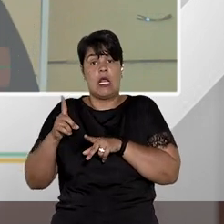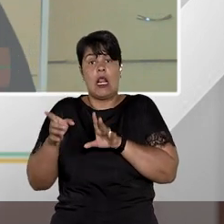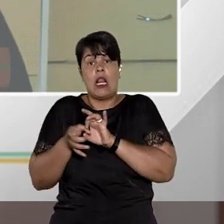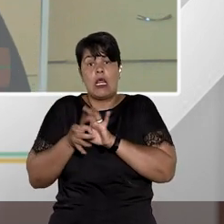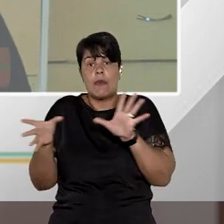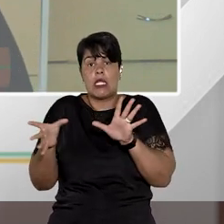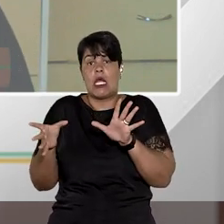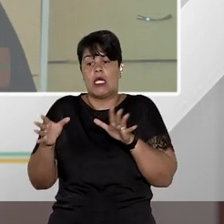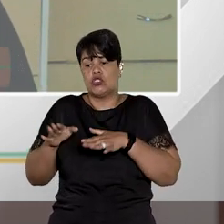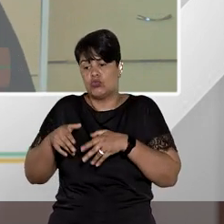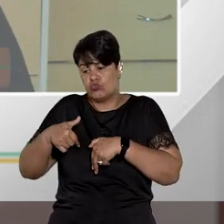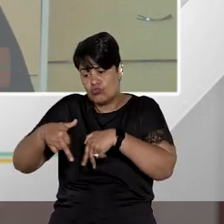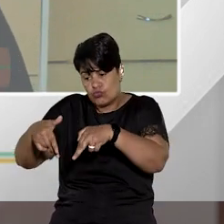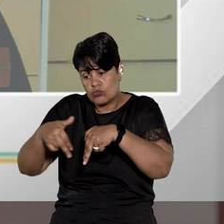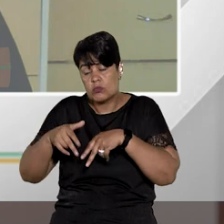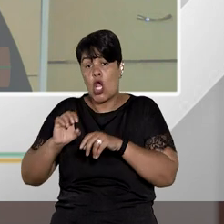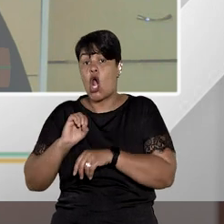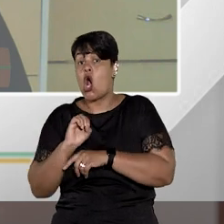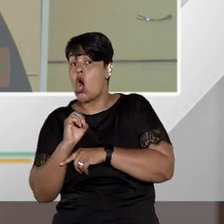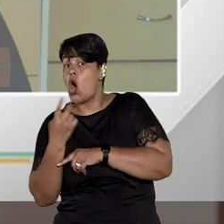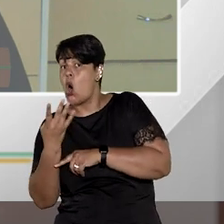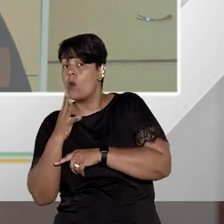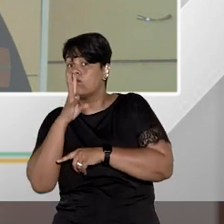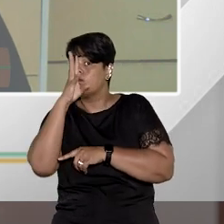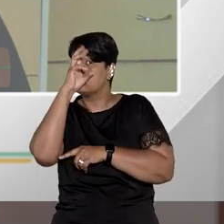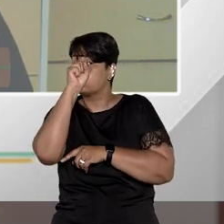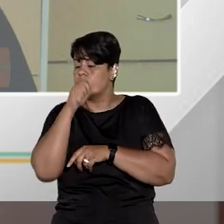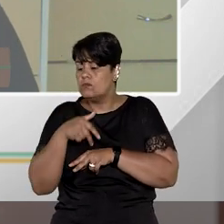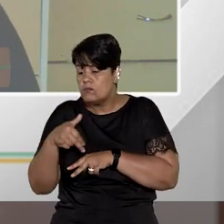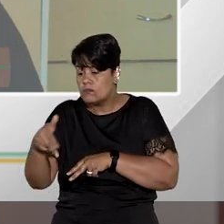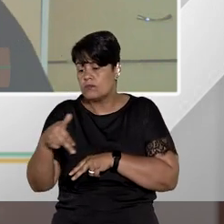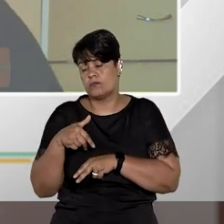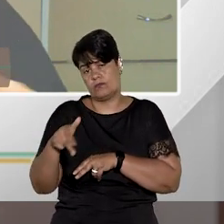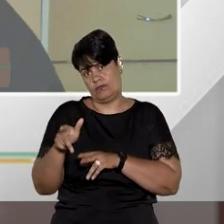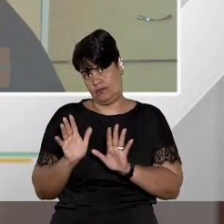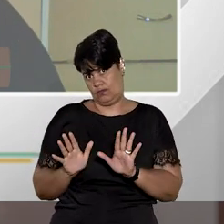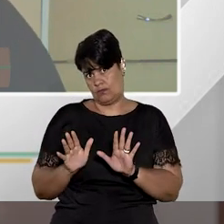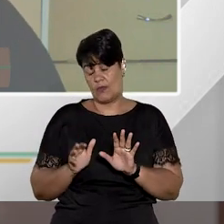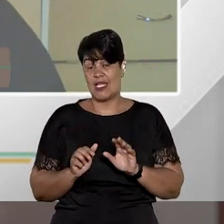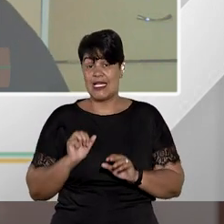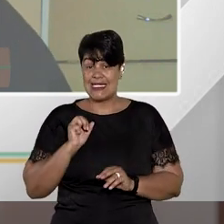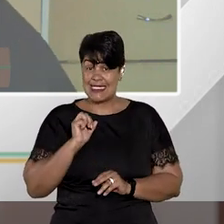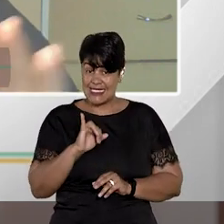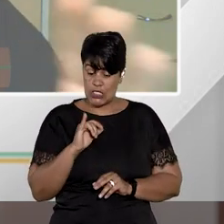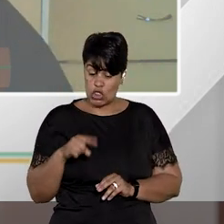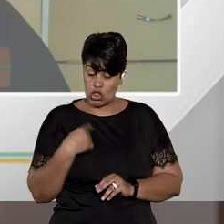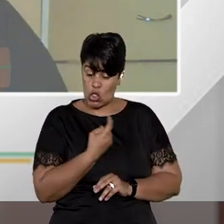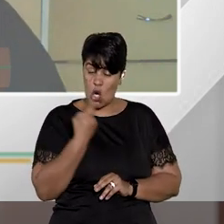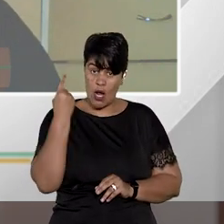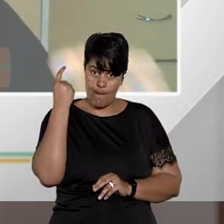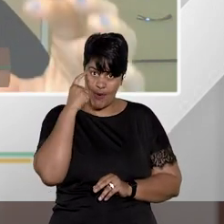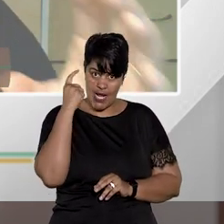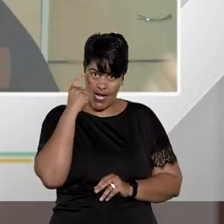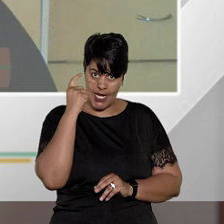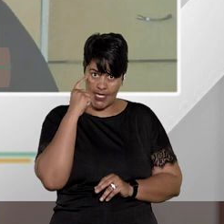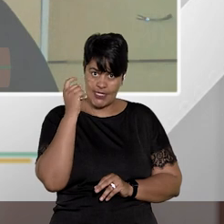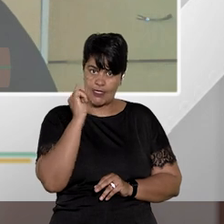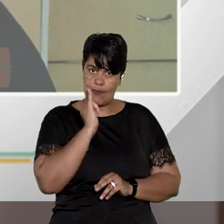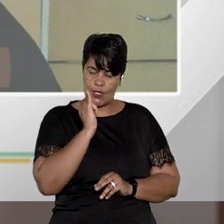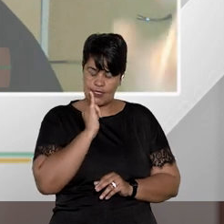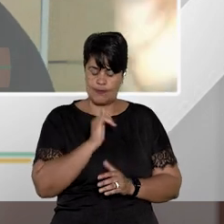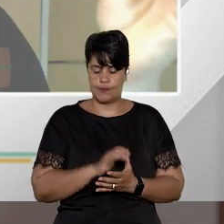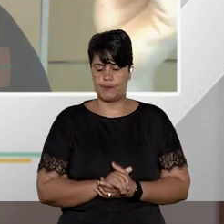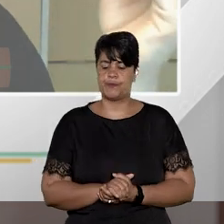ou então já uma violação à liberdade de locomoção se a gente pensa isso nem preciso ir para a